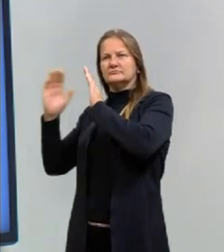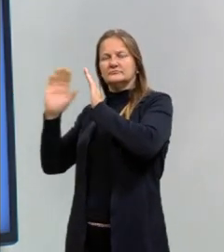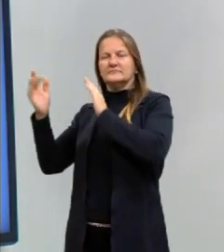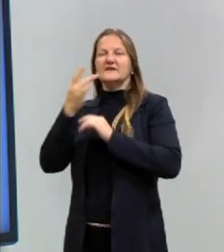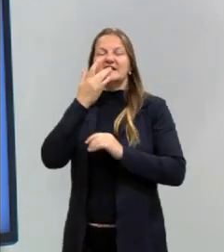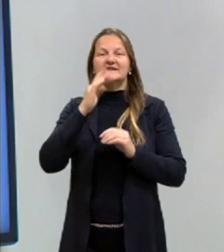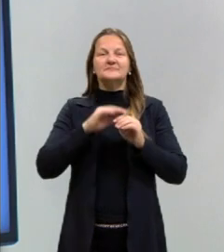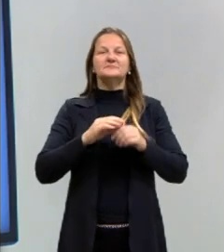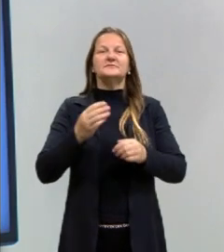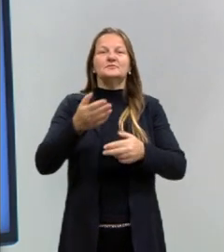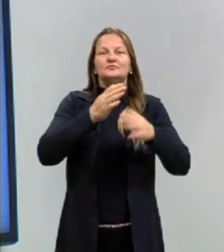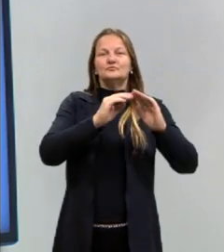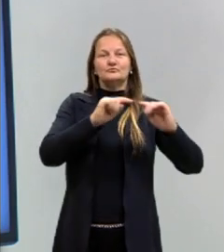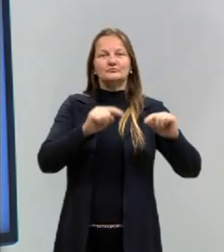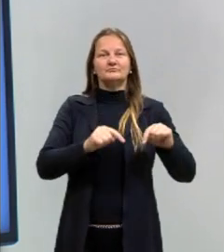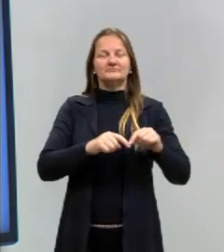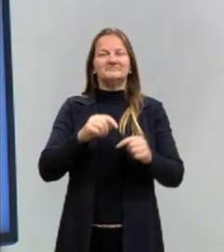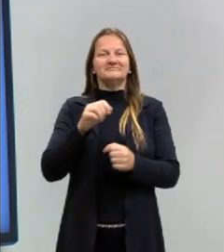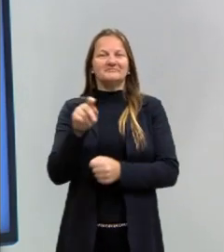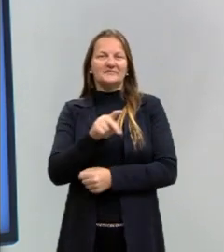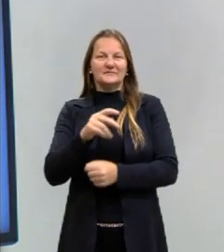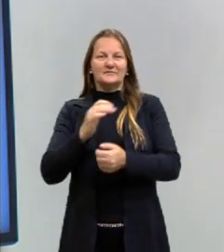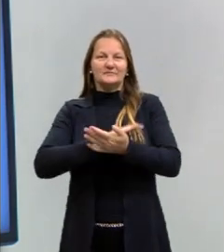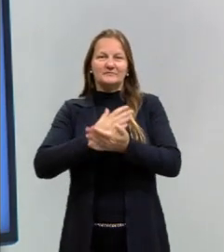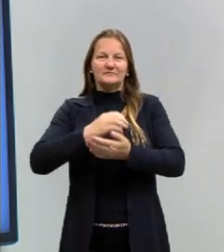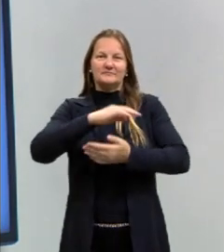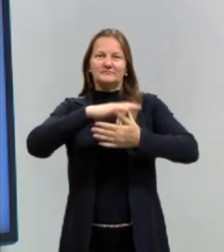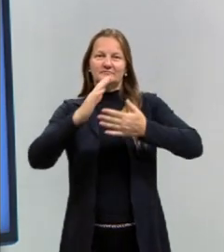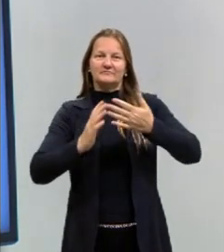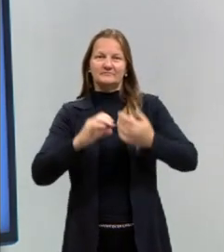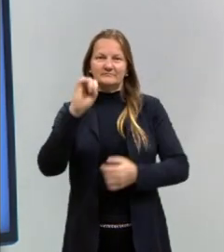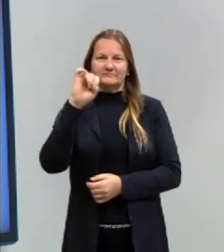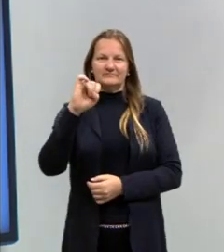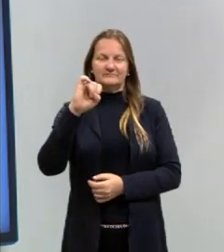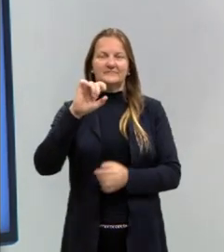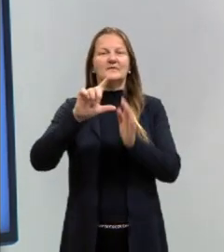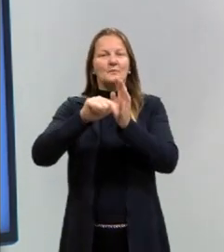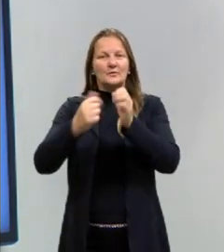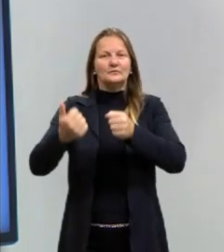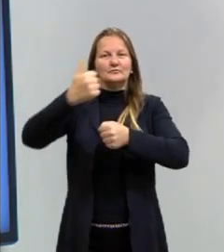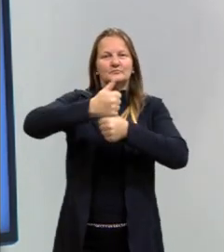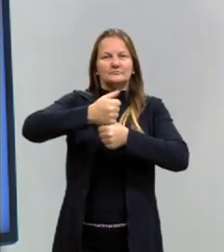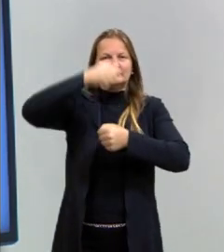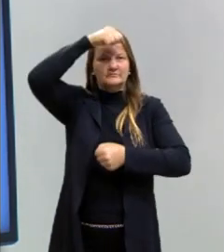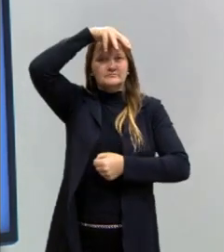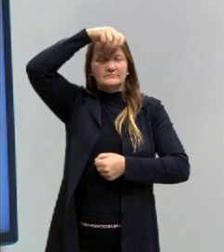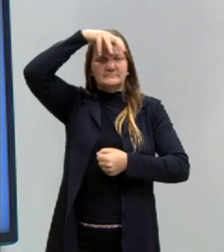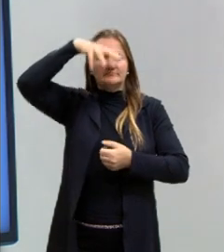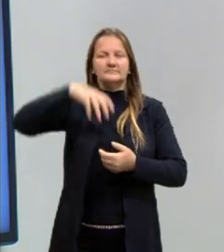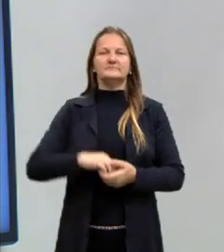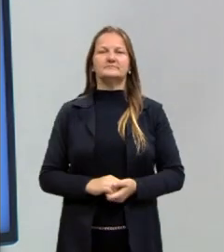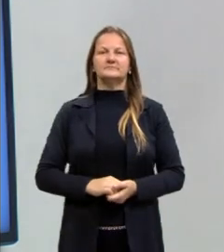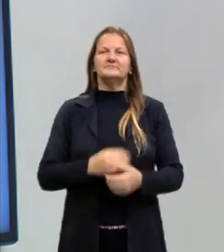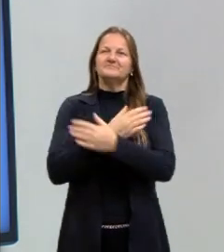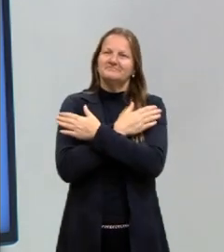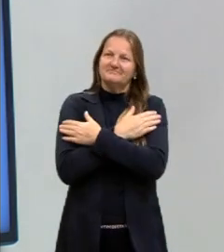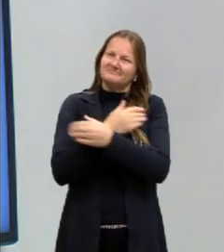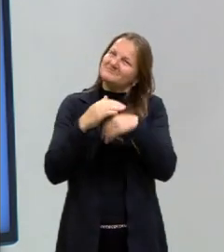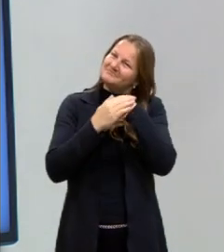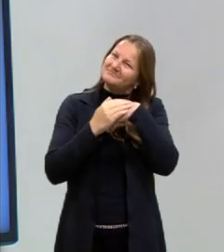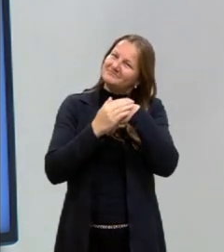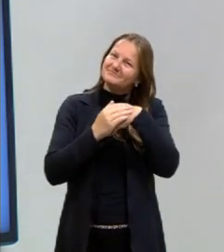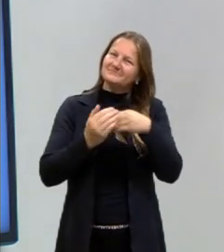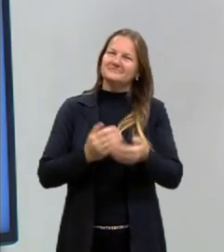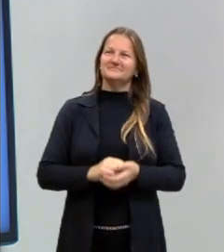Pré-ENEM e no cantinho a professora intérprete Lucimeia, depois vai ter a professora intérprete Suzana. Mandar um abraço para elas